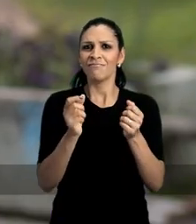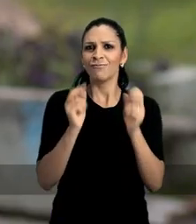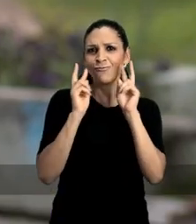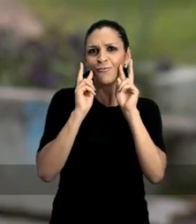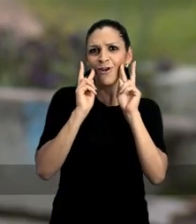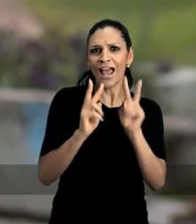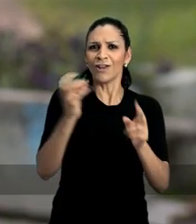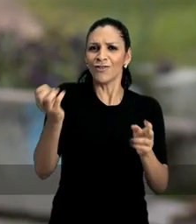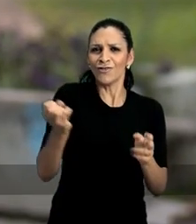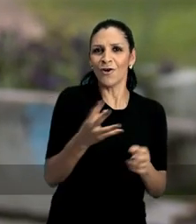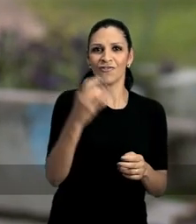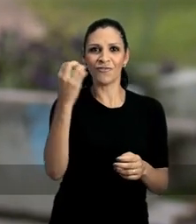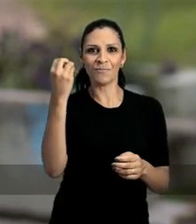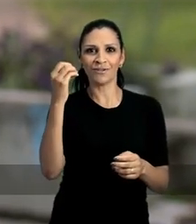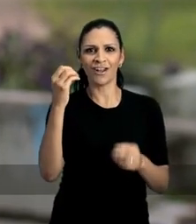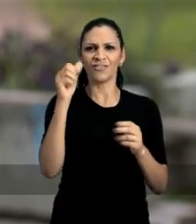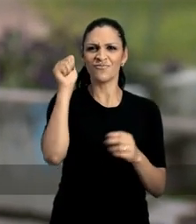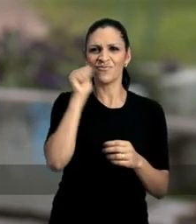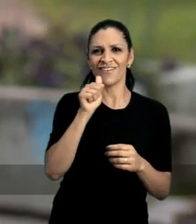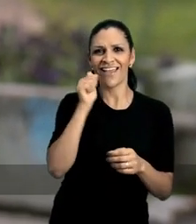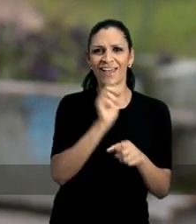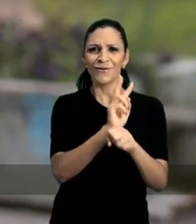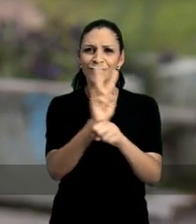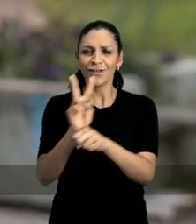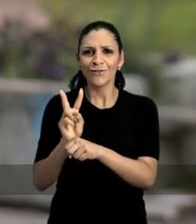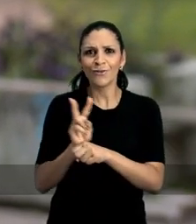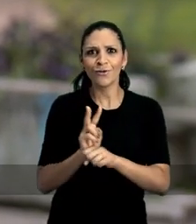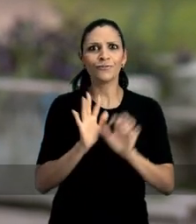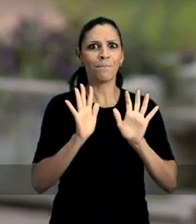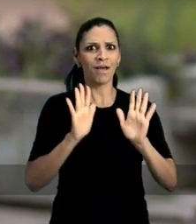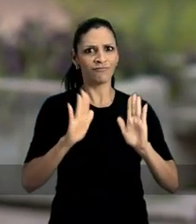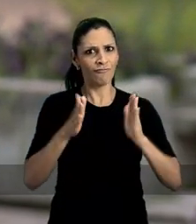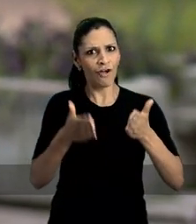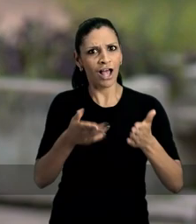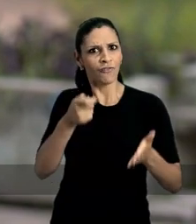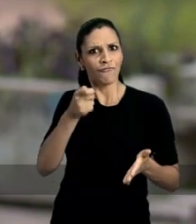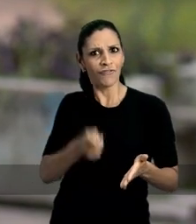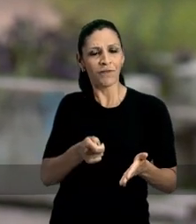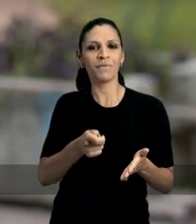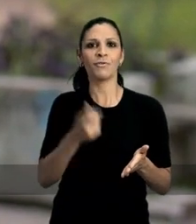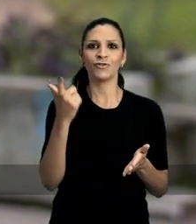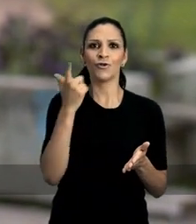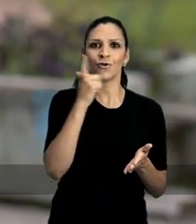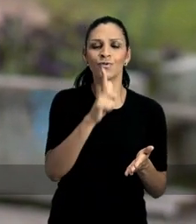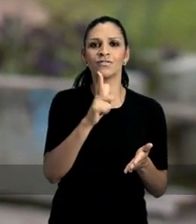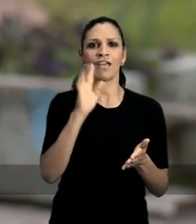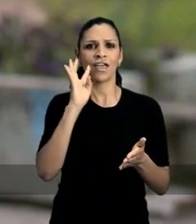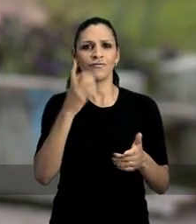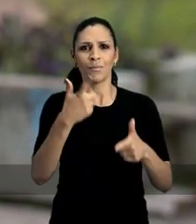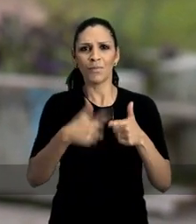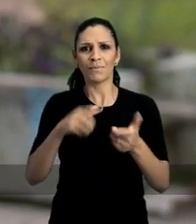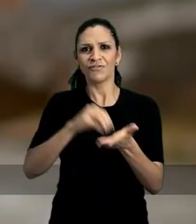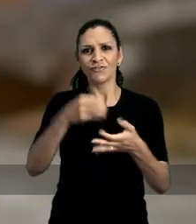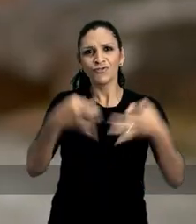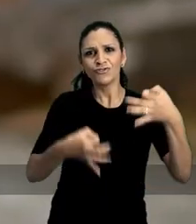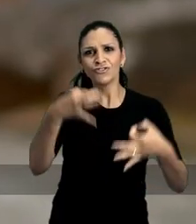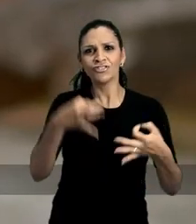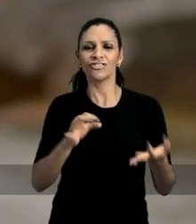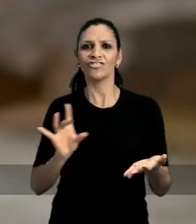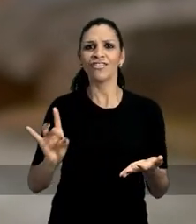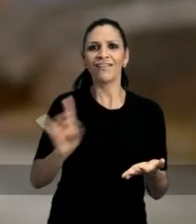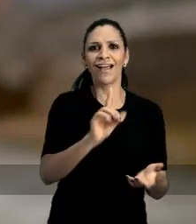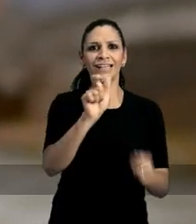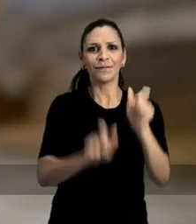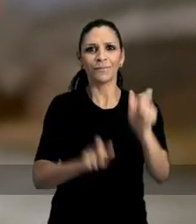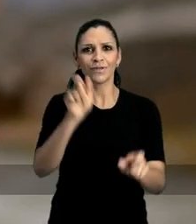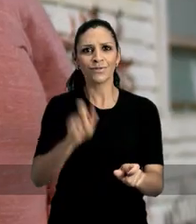trazer um novo olhar para Porto Alegre. Um olhar de mulher, cuidadoso, mas determinado e firme para combater as injustiças que